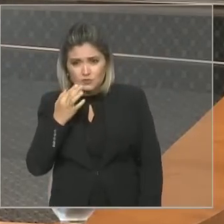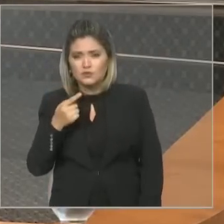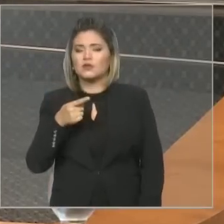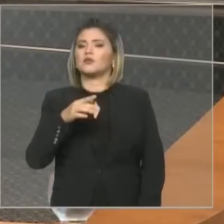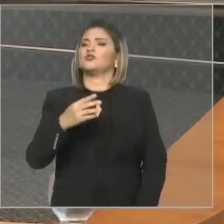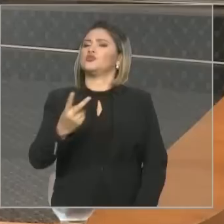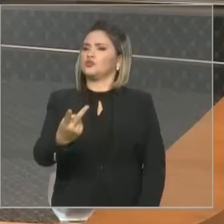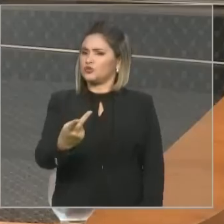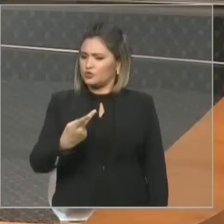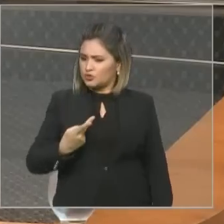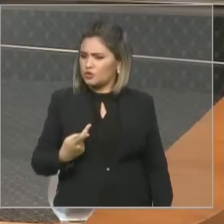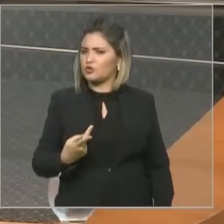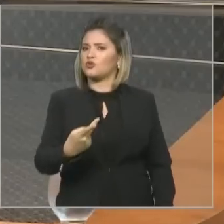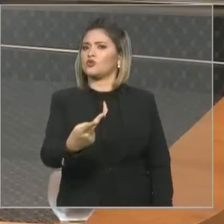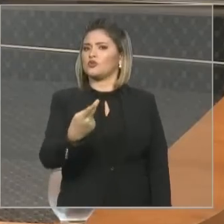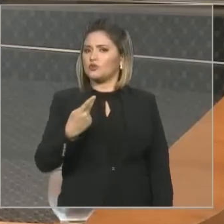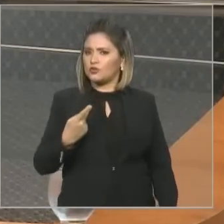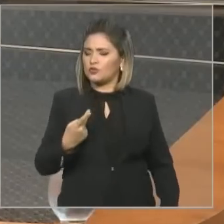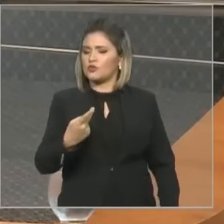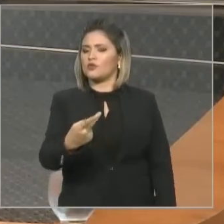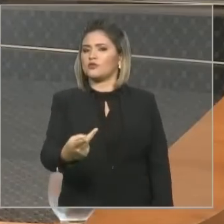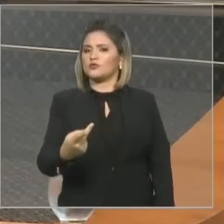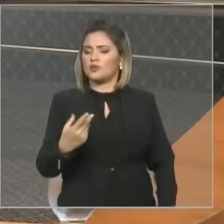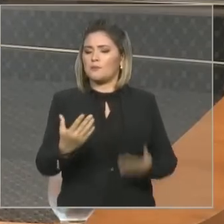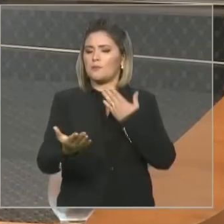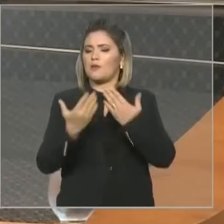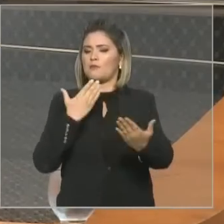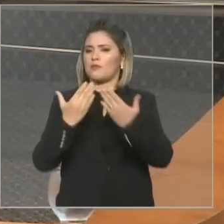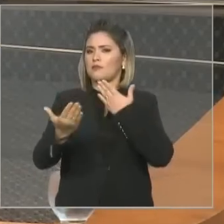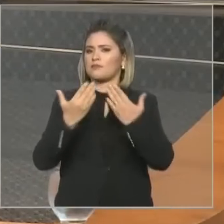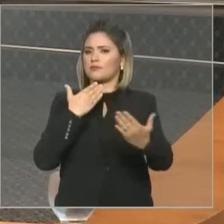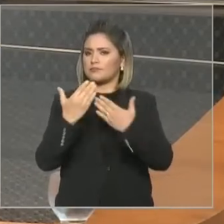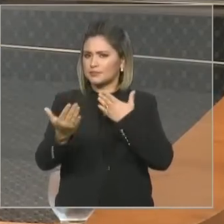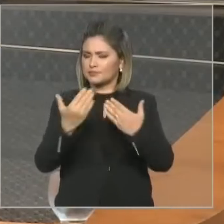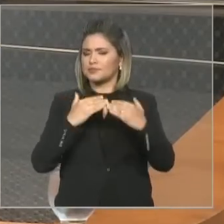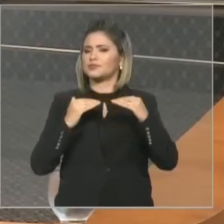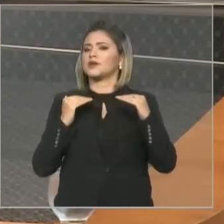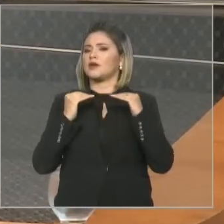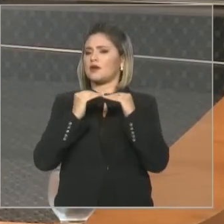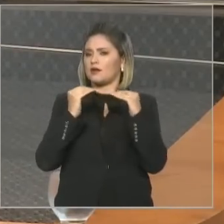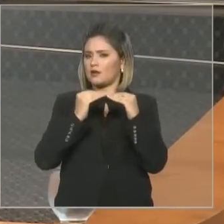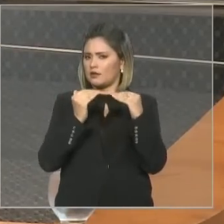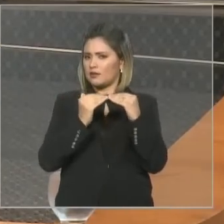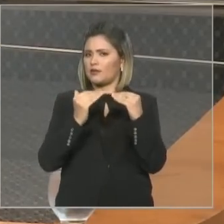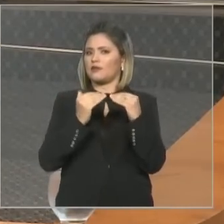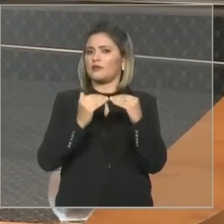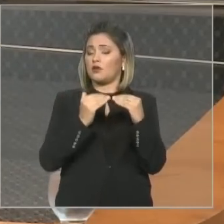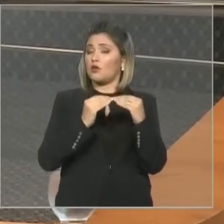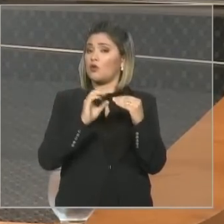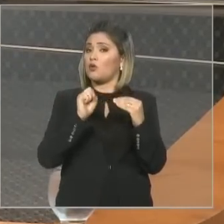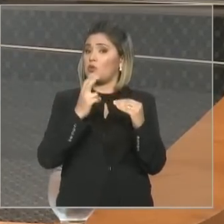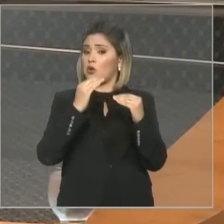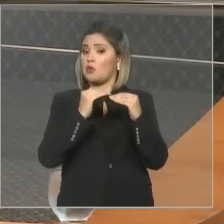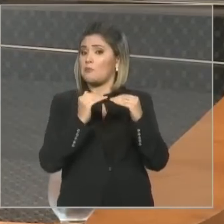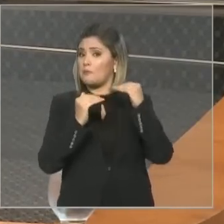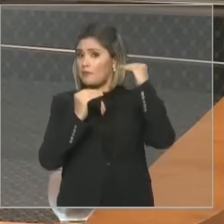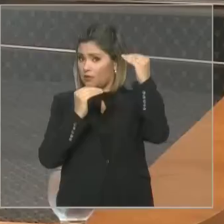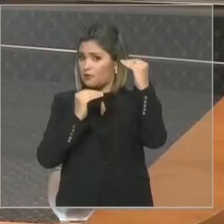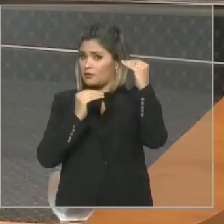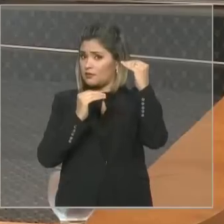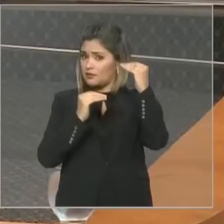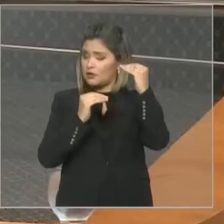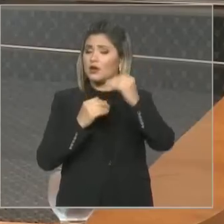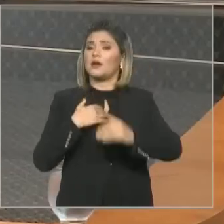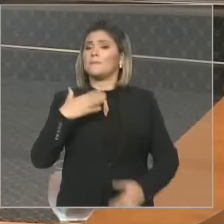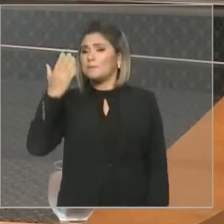quer. Você vai começar a encontrar um adversário à sua altura ou maior do você. Em todas as estruturas. Numa história, numa história de vida,